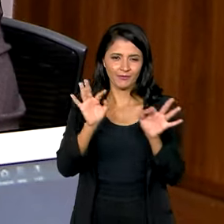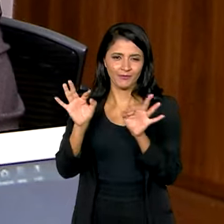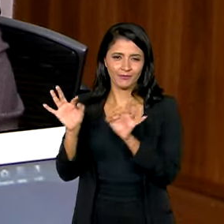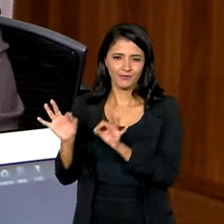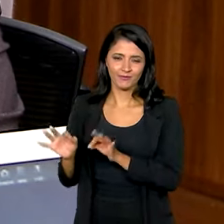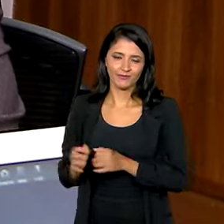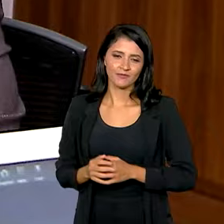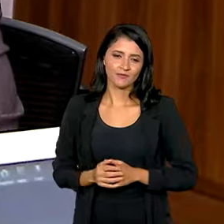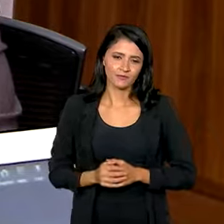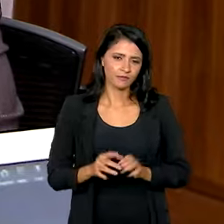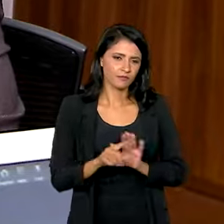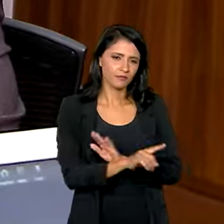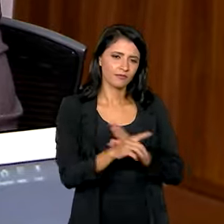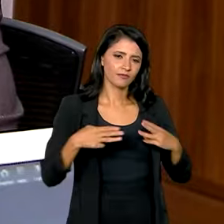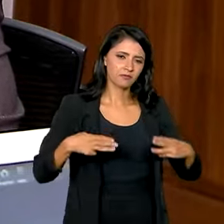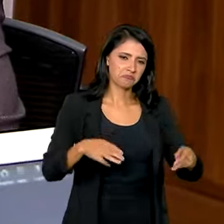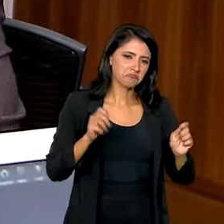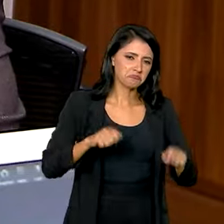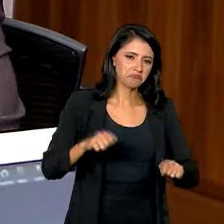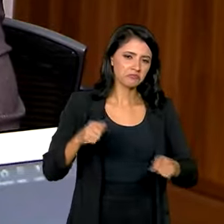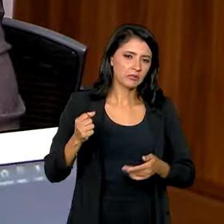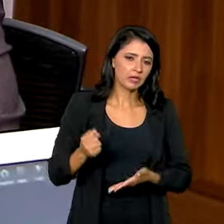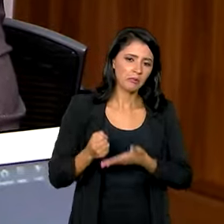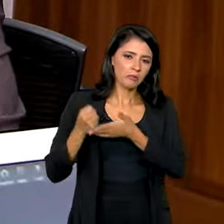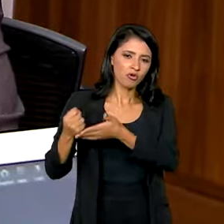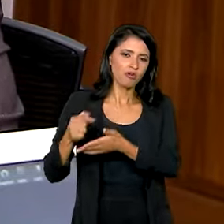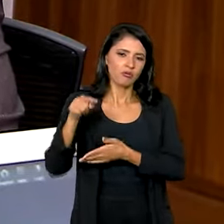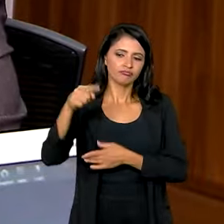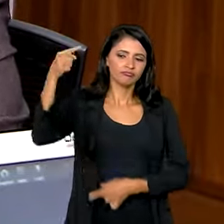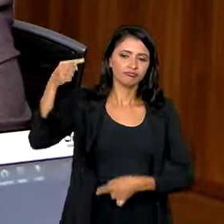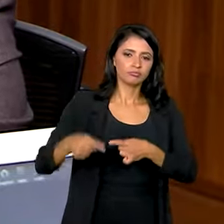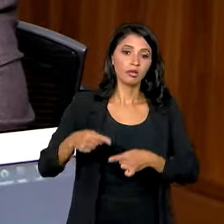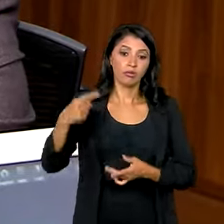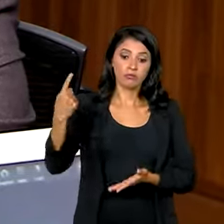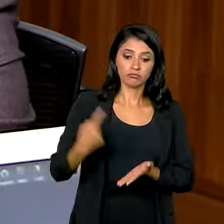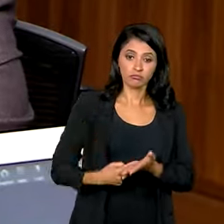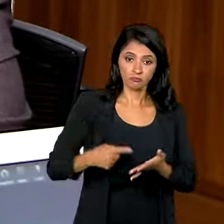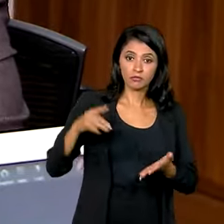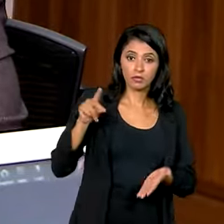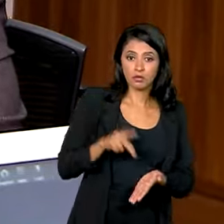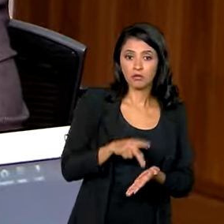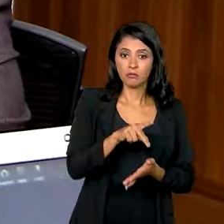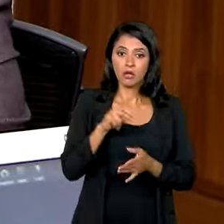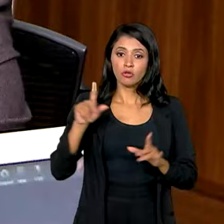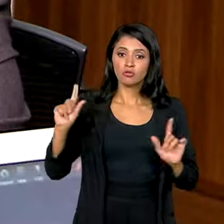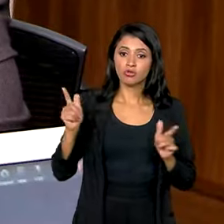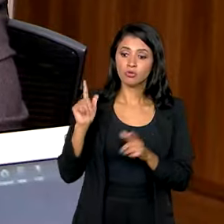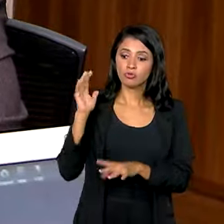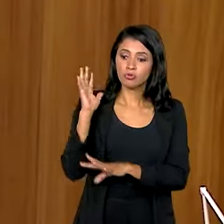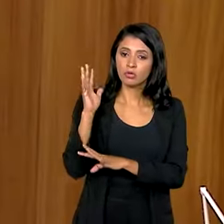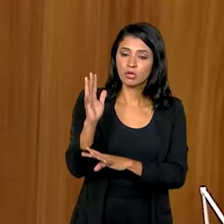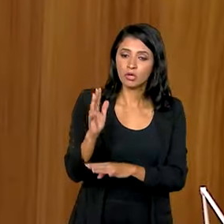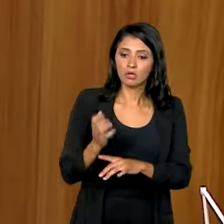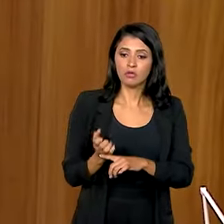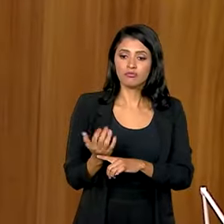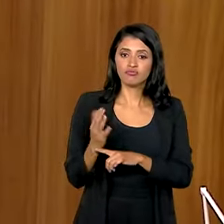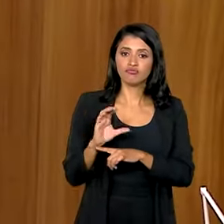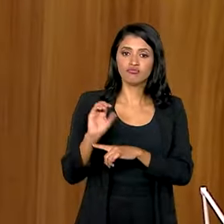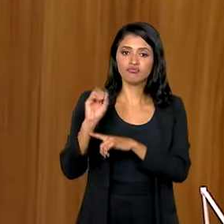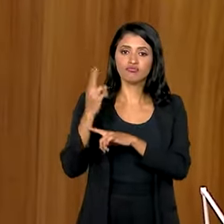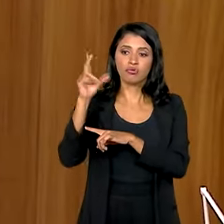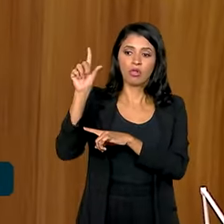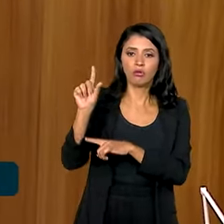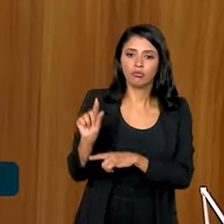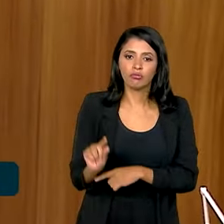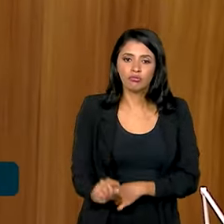Como o ministério pode colaborar nessa discussão e no cumprimento de compromissos para a redução do desmatamento e a emissão de gases? Bom, esse ano nós temos